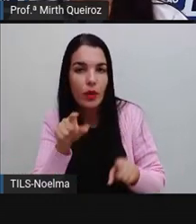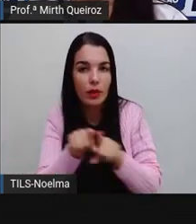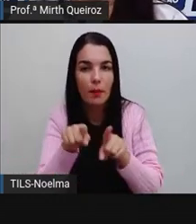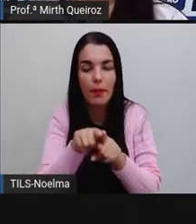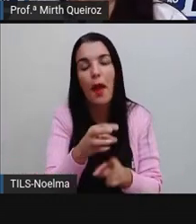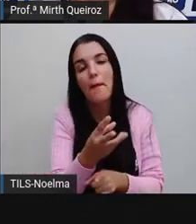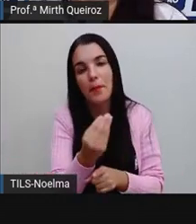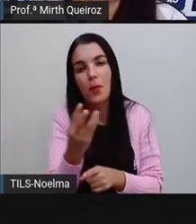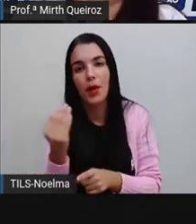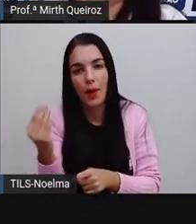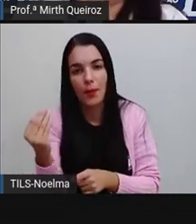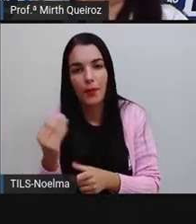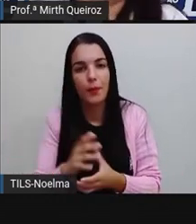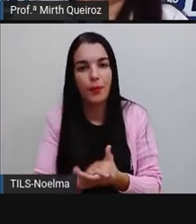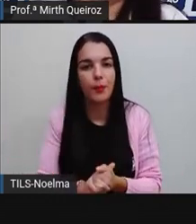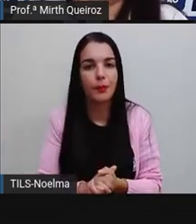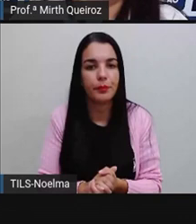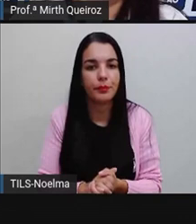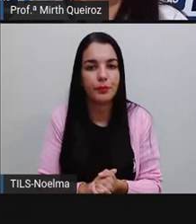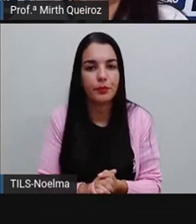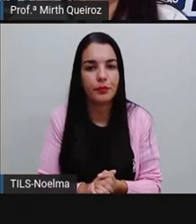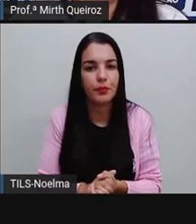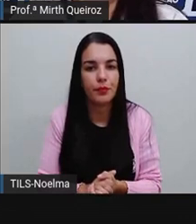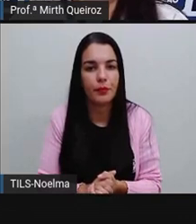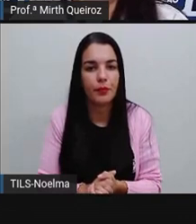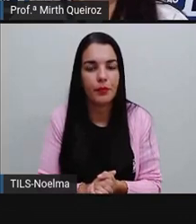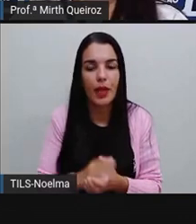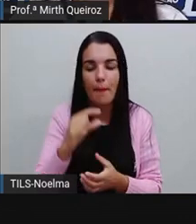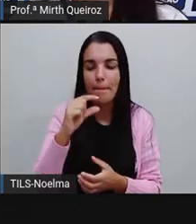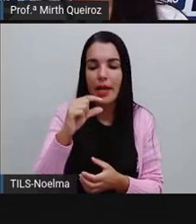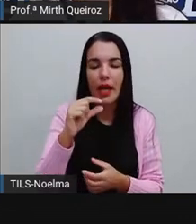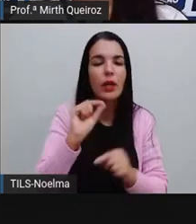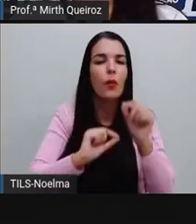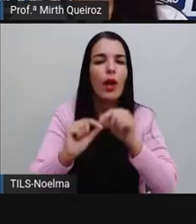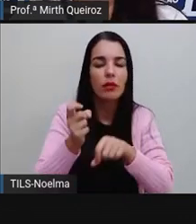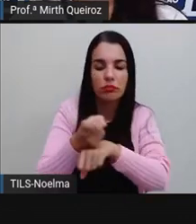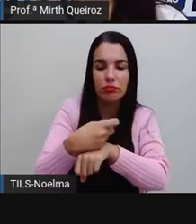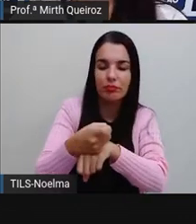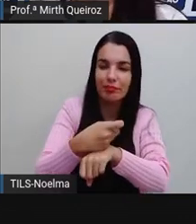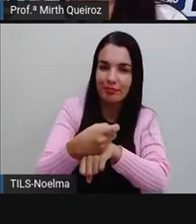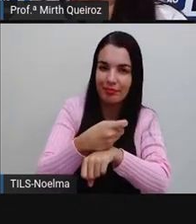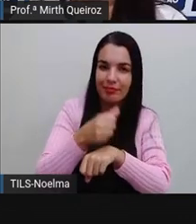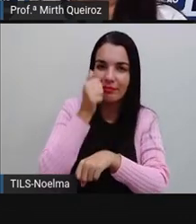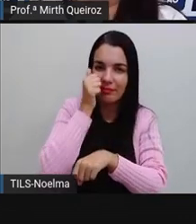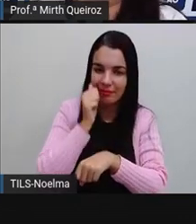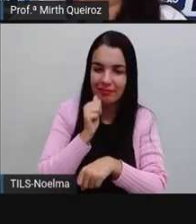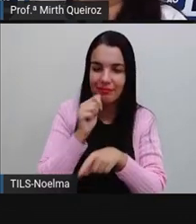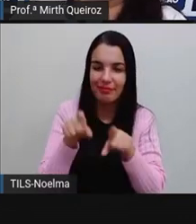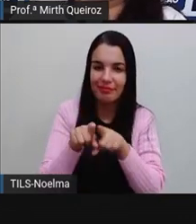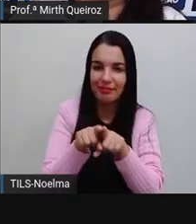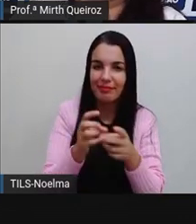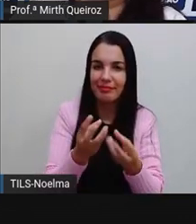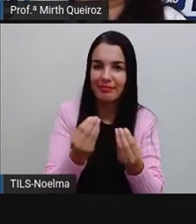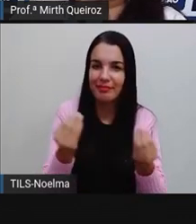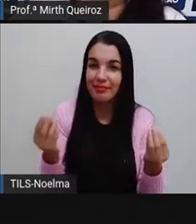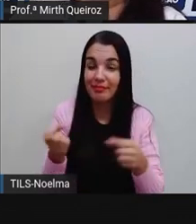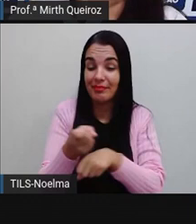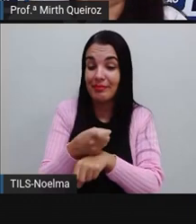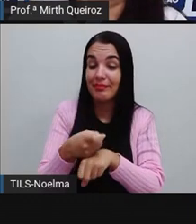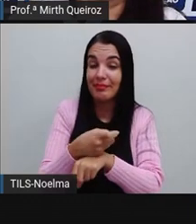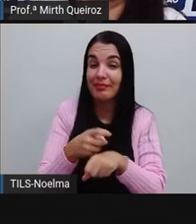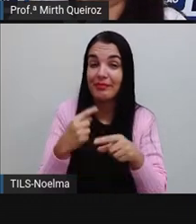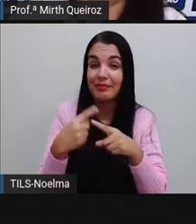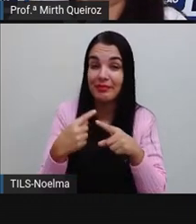plural, certo? Pequenas. Seria o quê? Adjetivo feminino e está no plural. Por que feminino e plural?